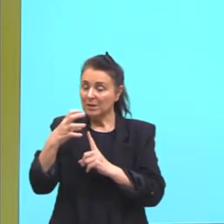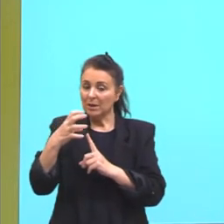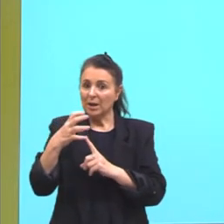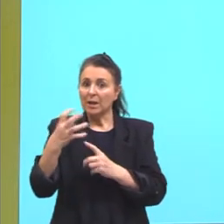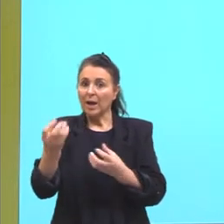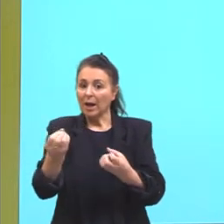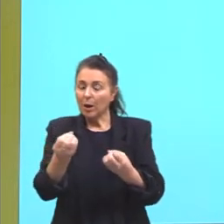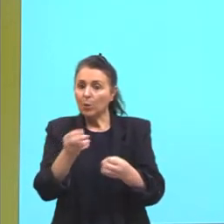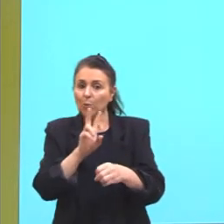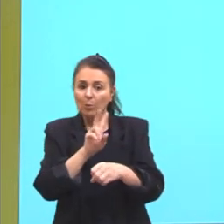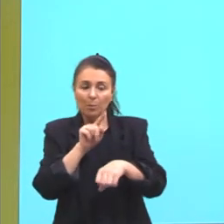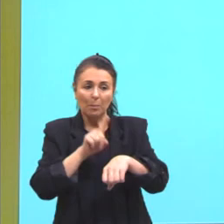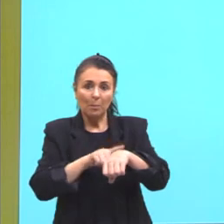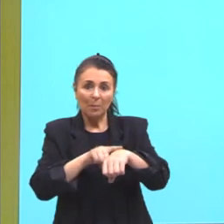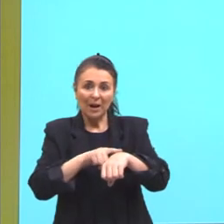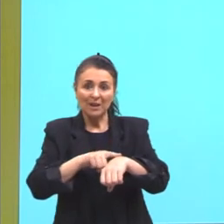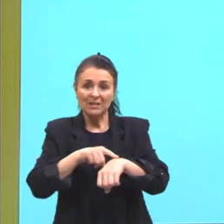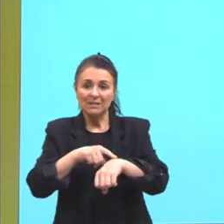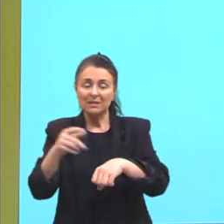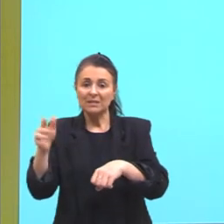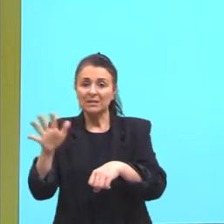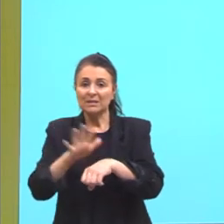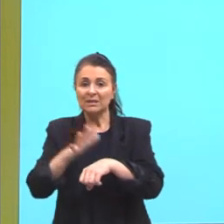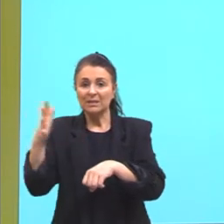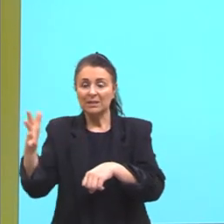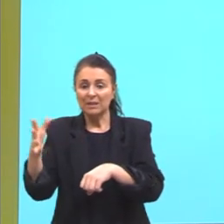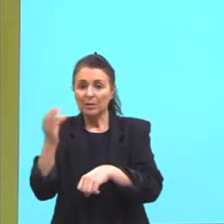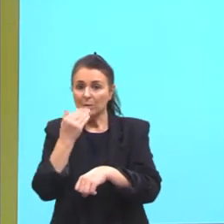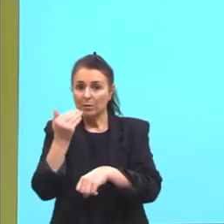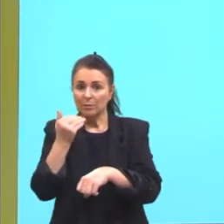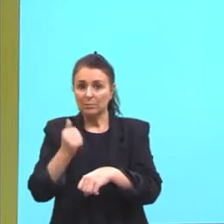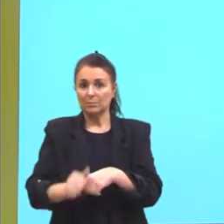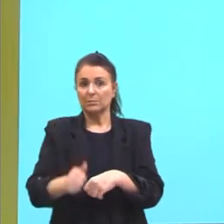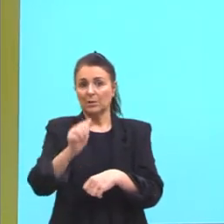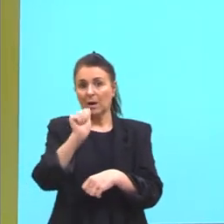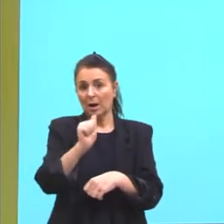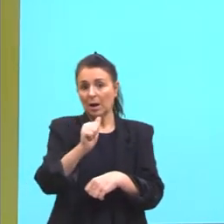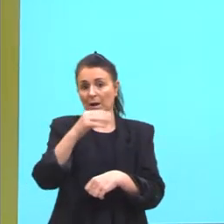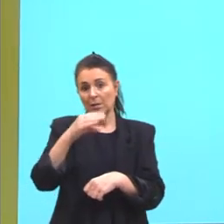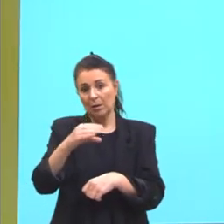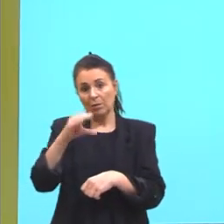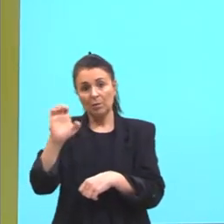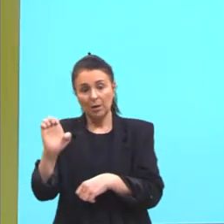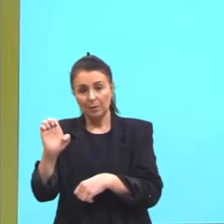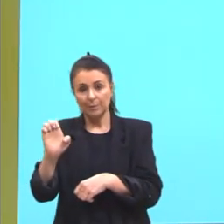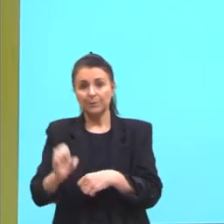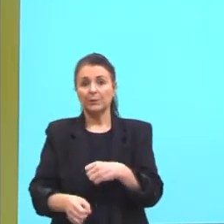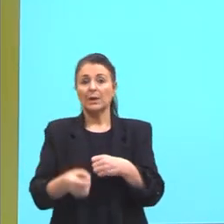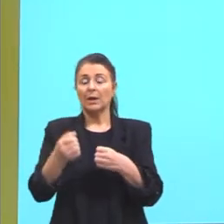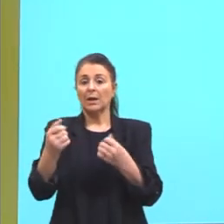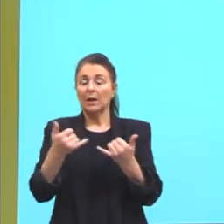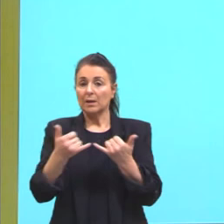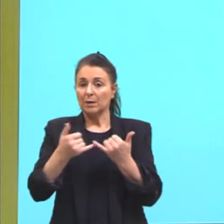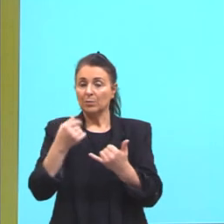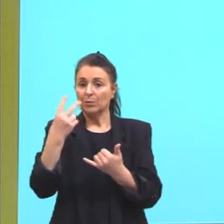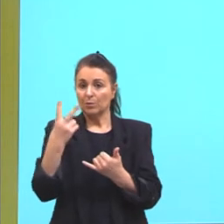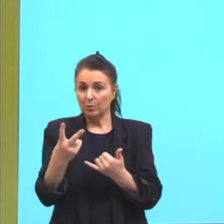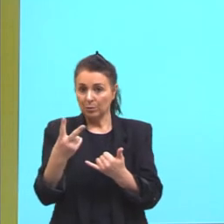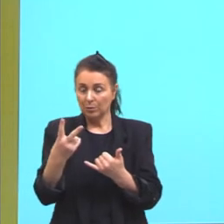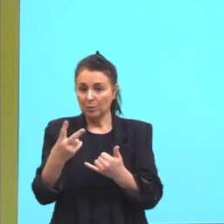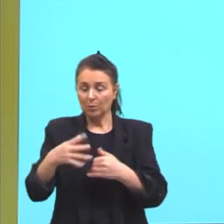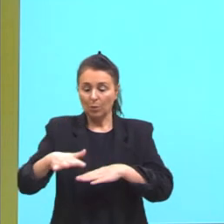alimentos. Então, eu já sei que vai ser a A, a C ou a E. Dois, exemplo dois. Um